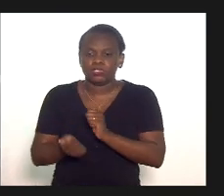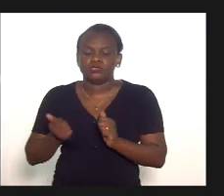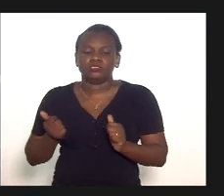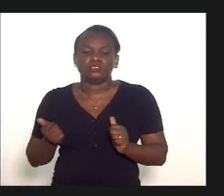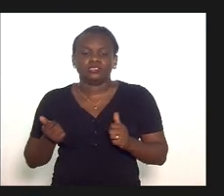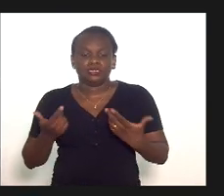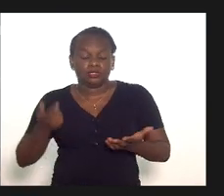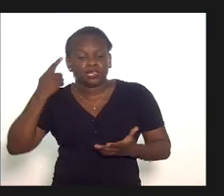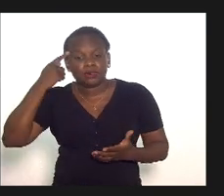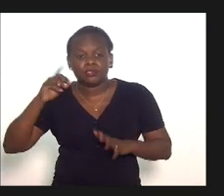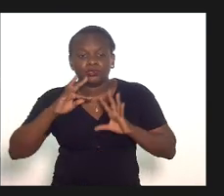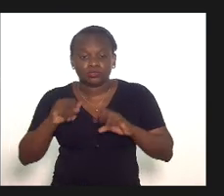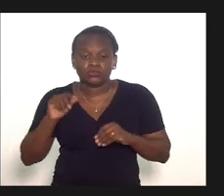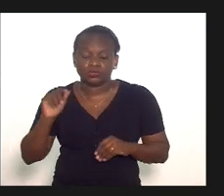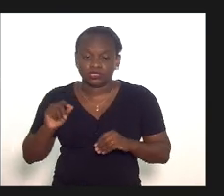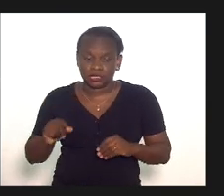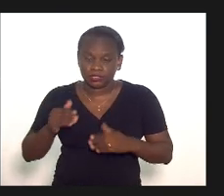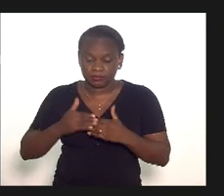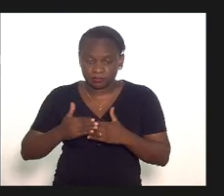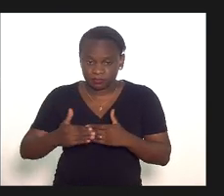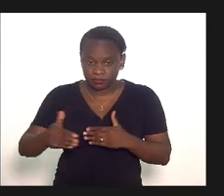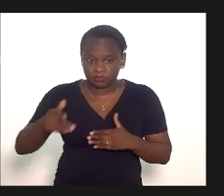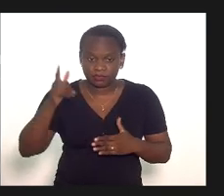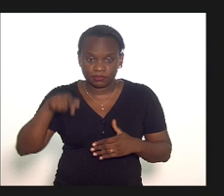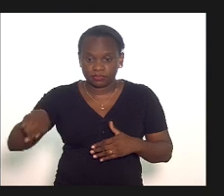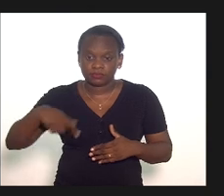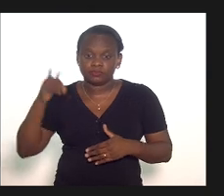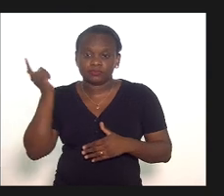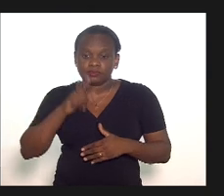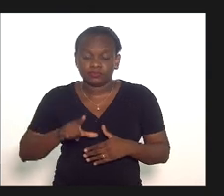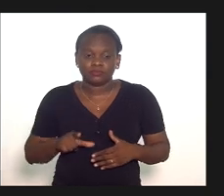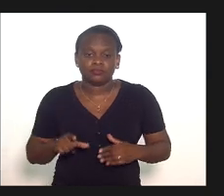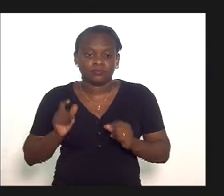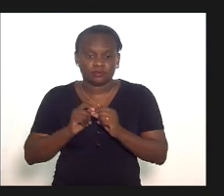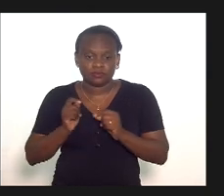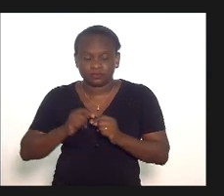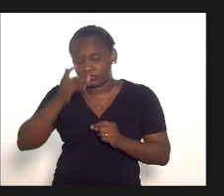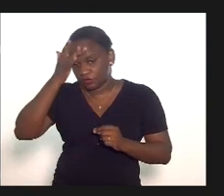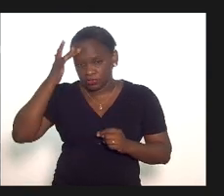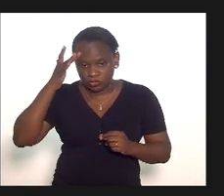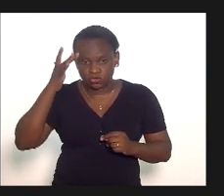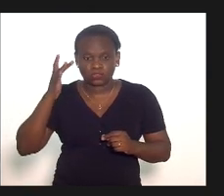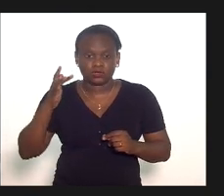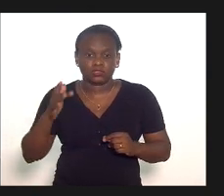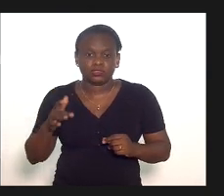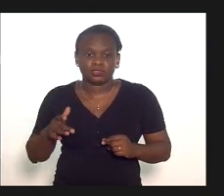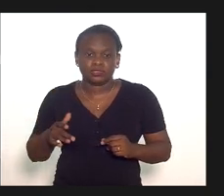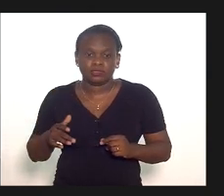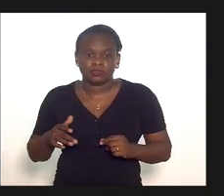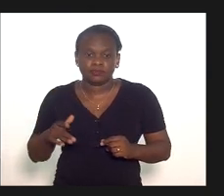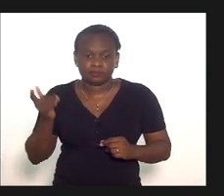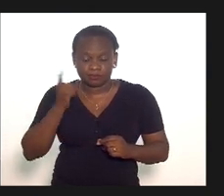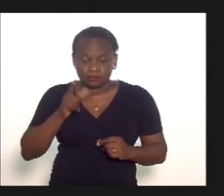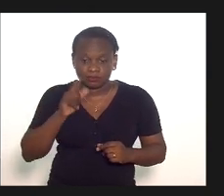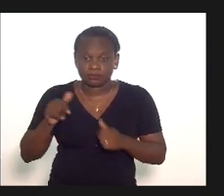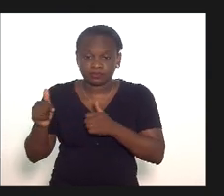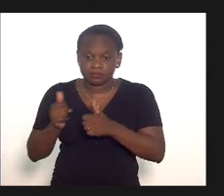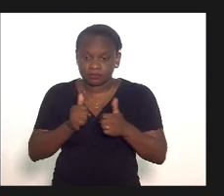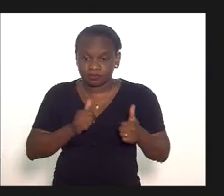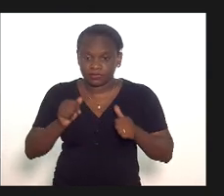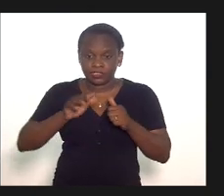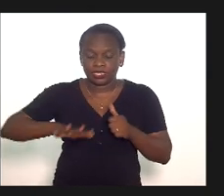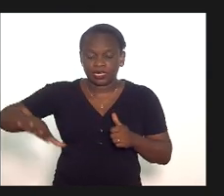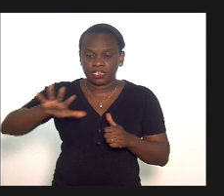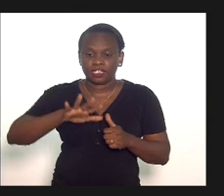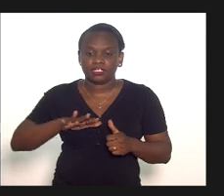lembrando a todos que a partir do momento que a gente consiga é fazer pessoas serem bem sucedidas nessa